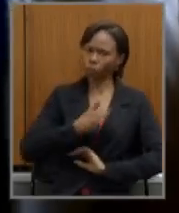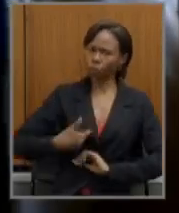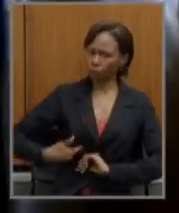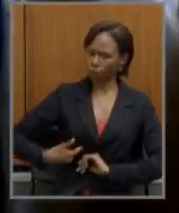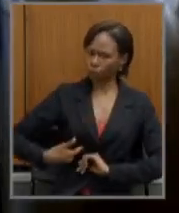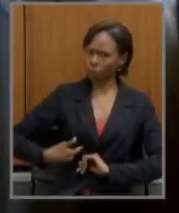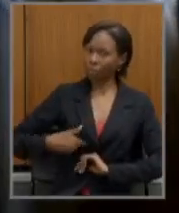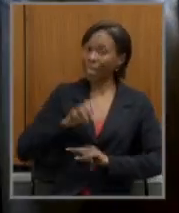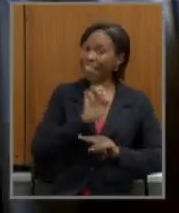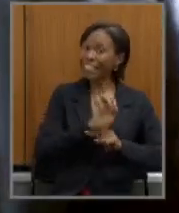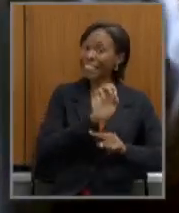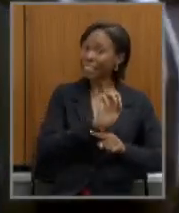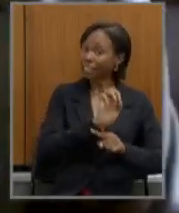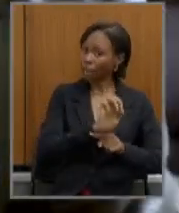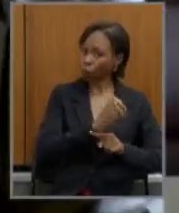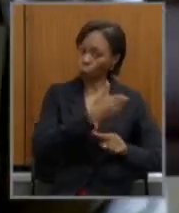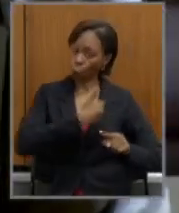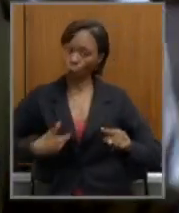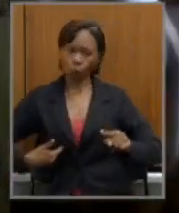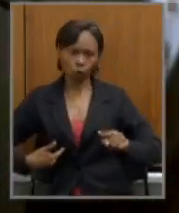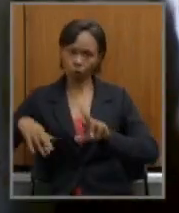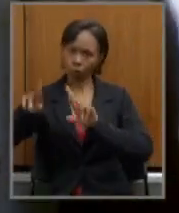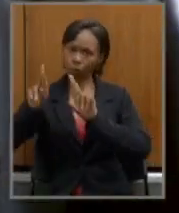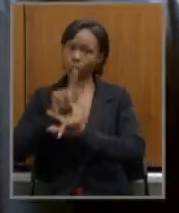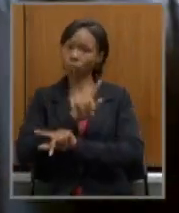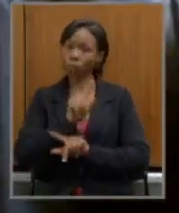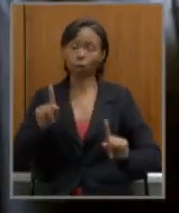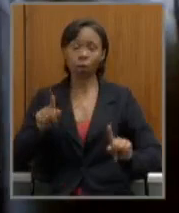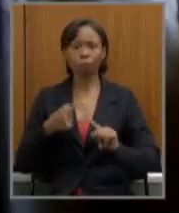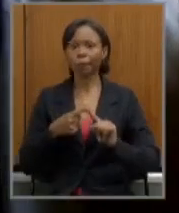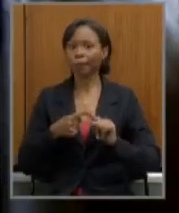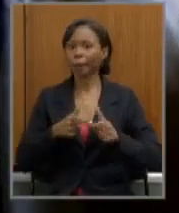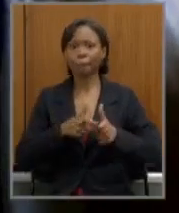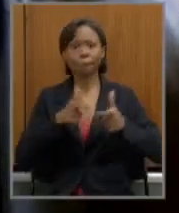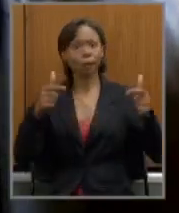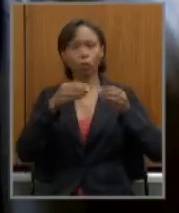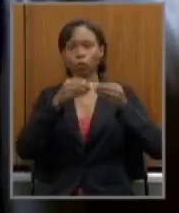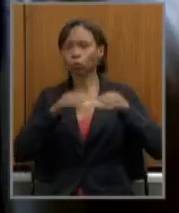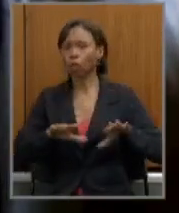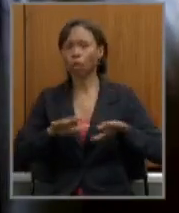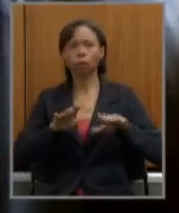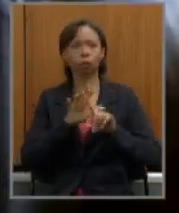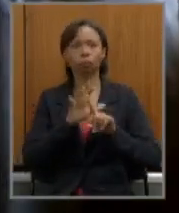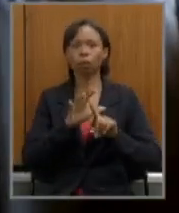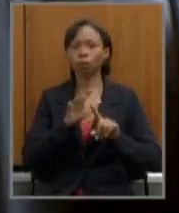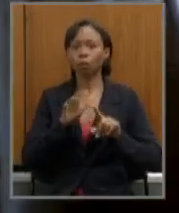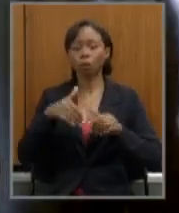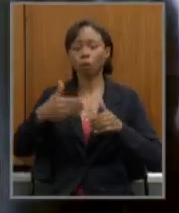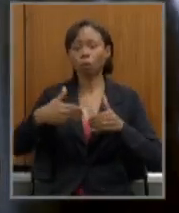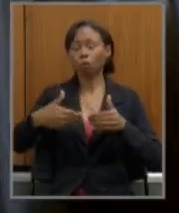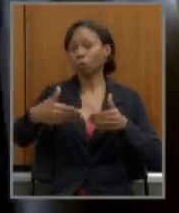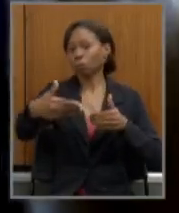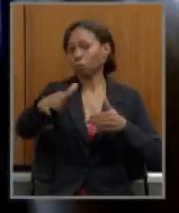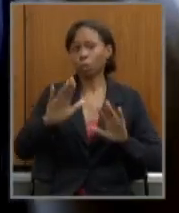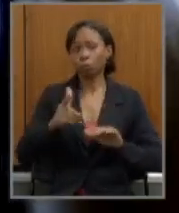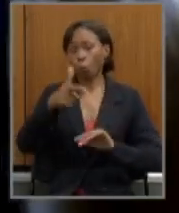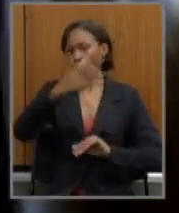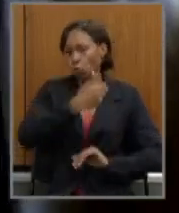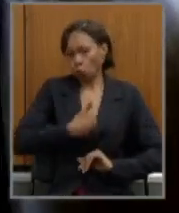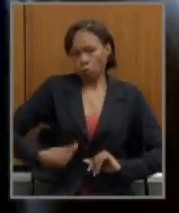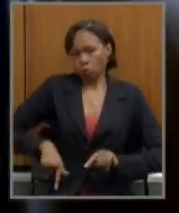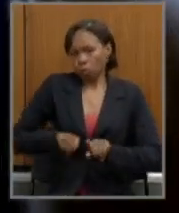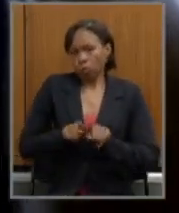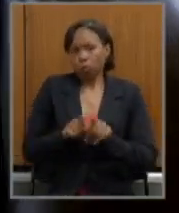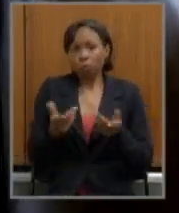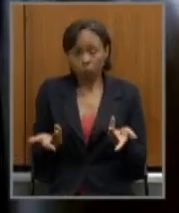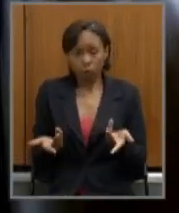até porque a maior parte dos seus impactos será ao longo do tempo para o governo seguintes então eu acho que uma mudança feita essa por